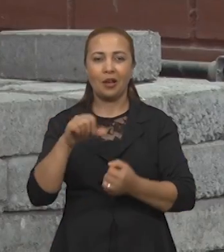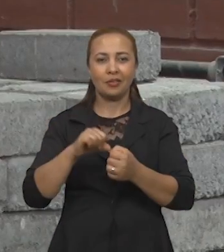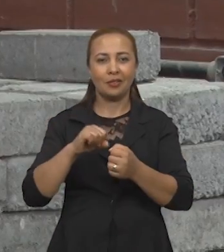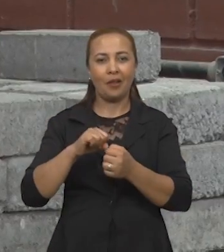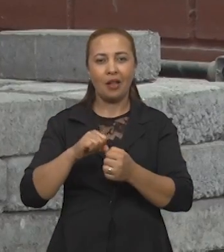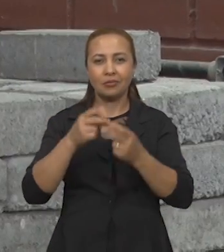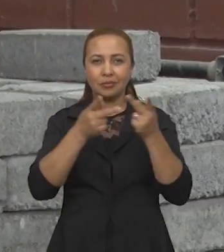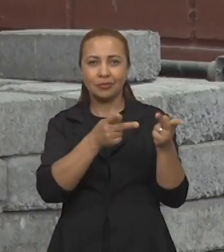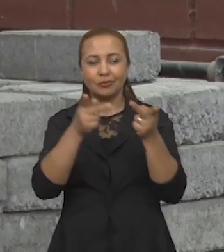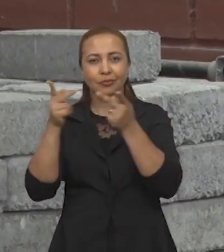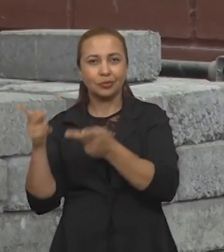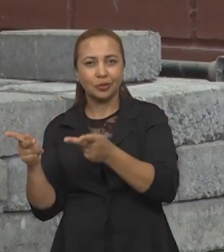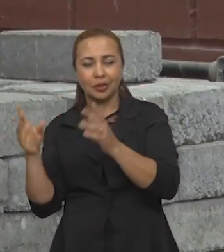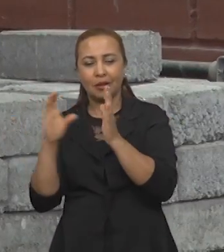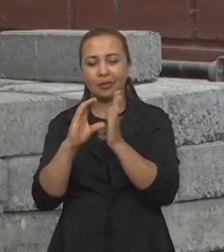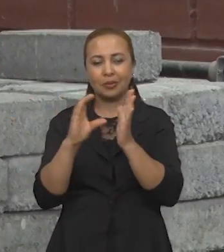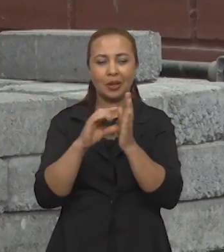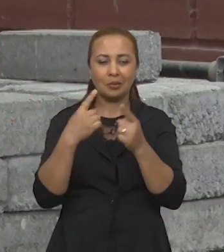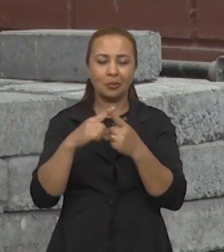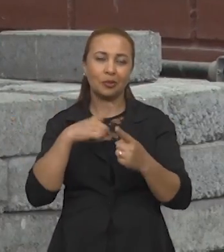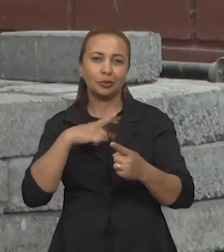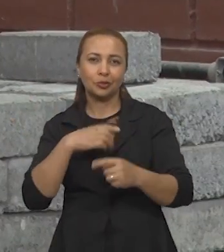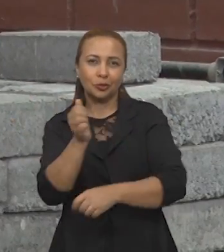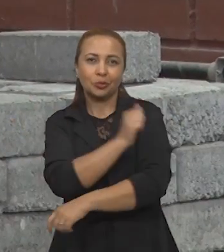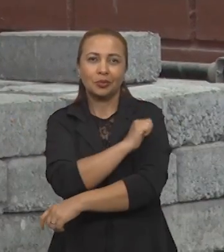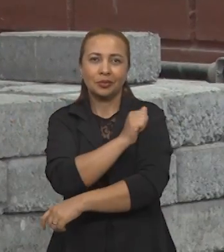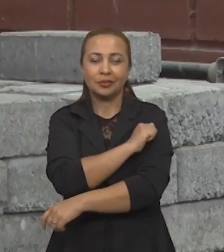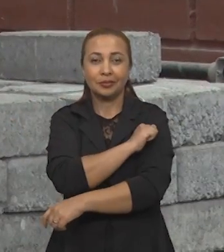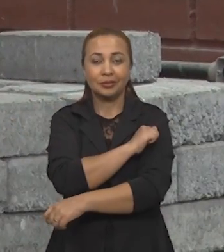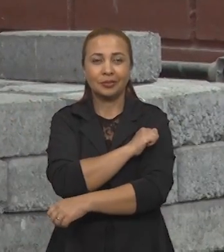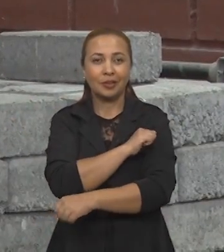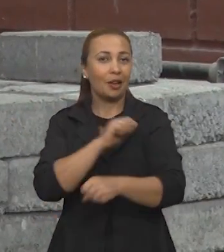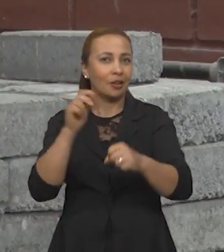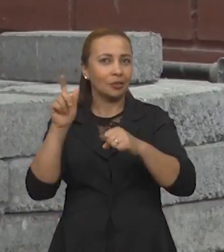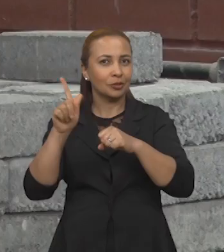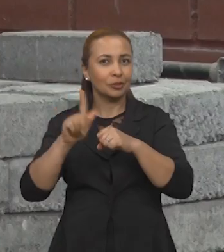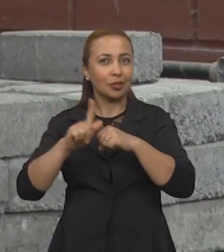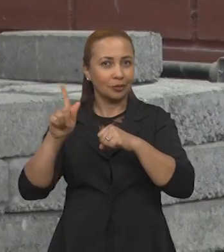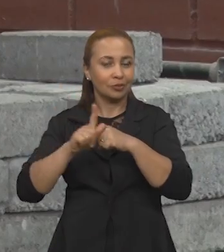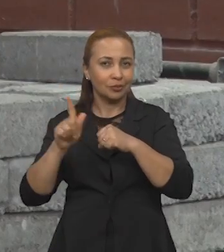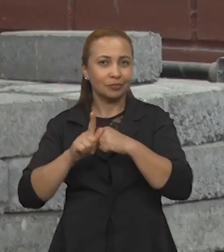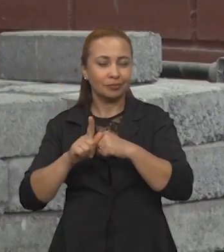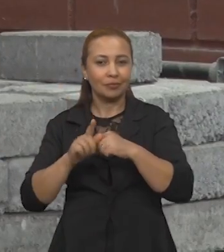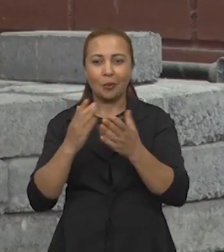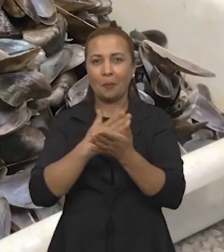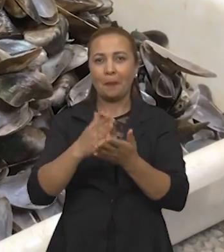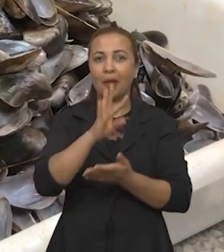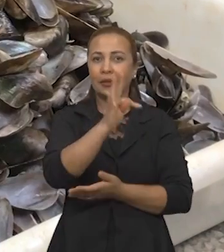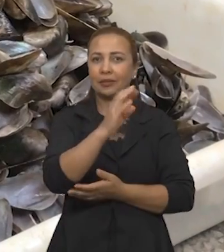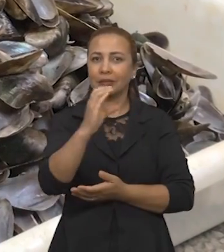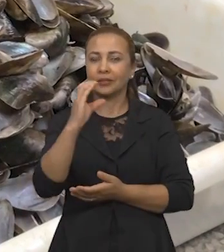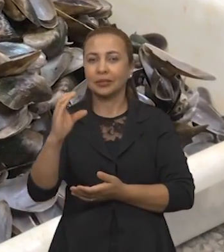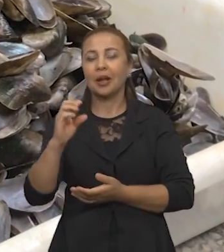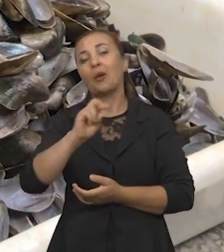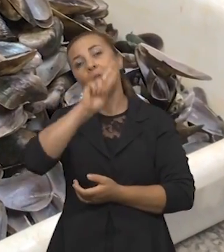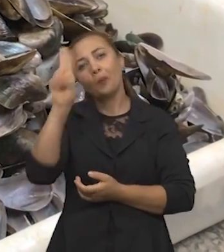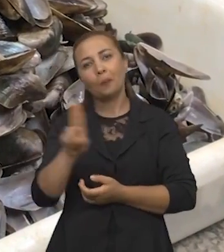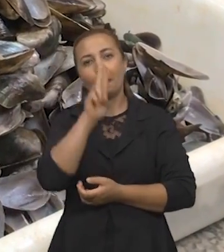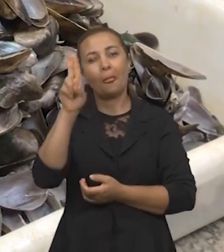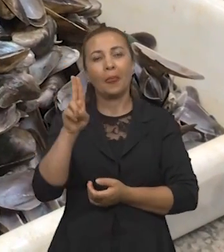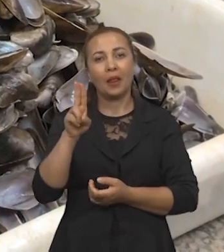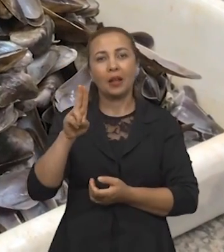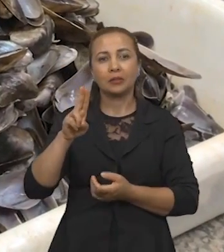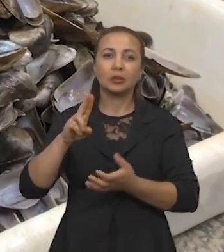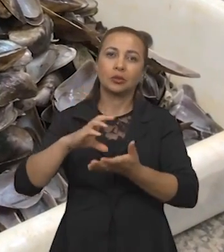A gente fez uma visita na comunidade porque a gente estava com um aluno de graduação que estava fazendo um trabalho de TCC, utilizando